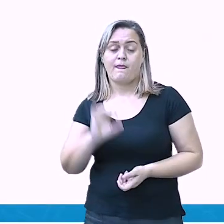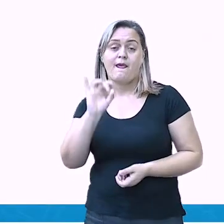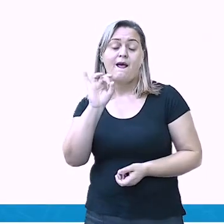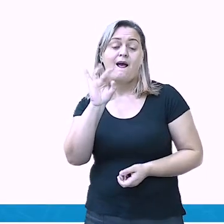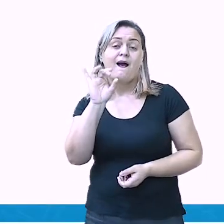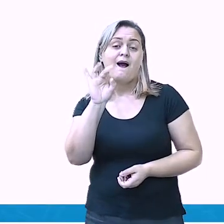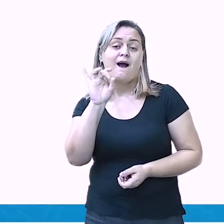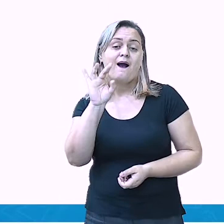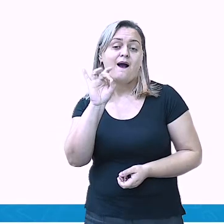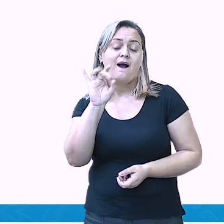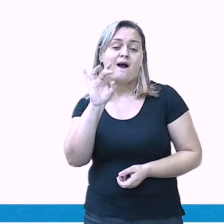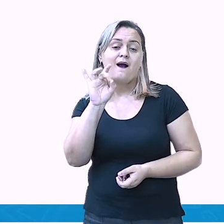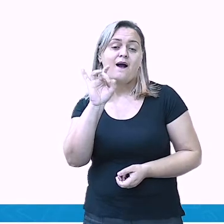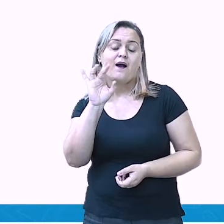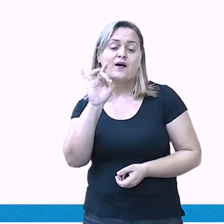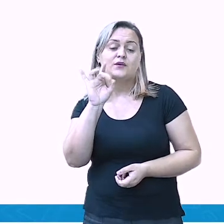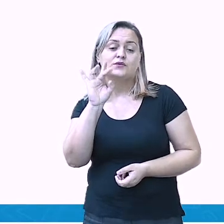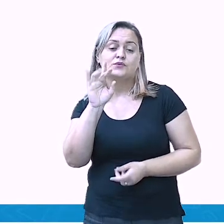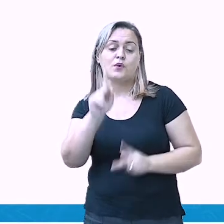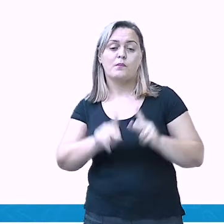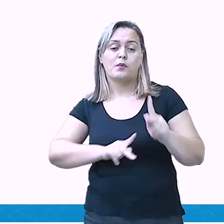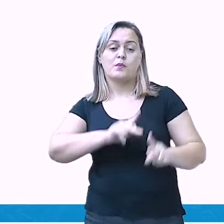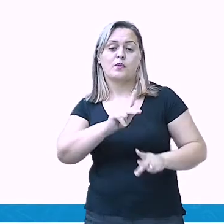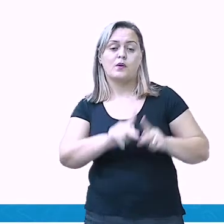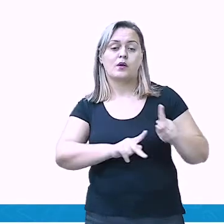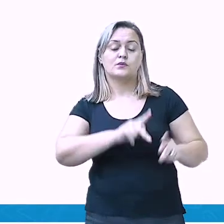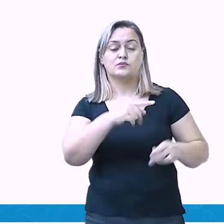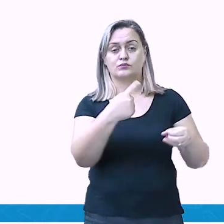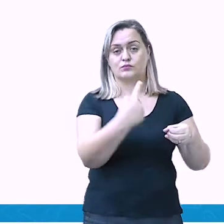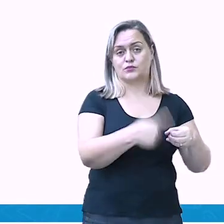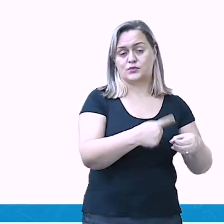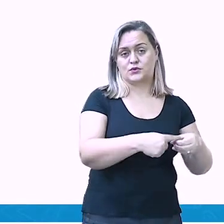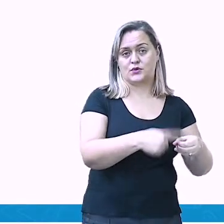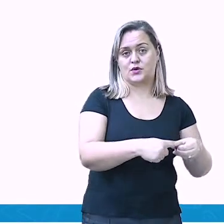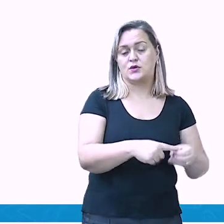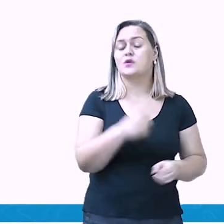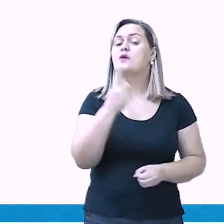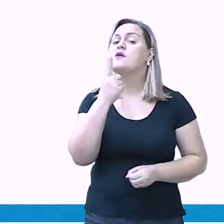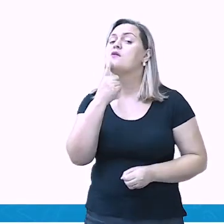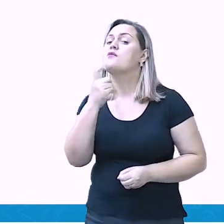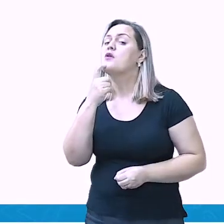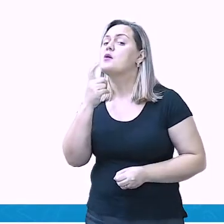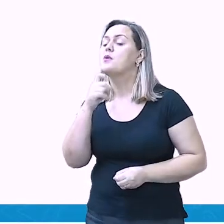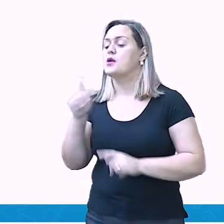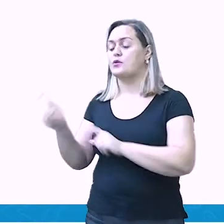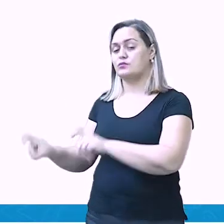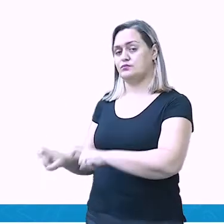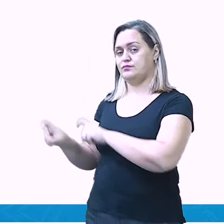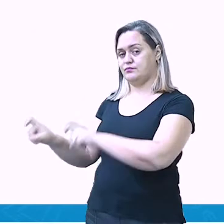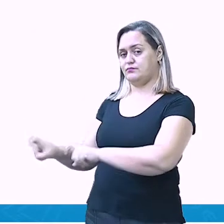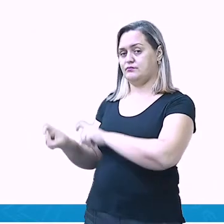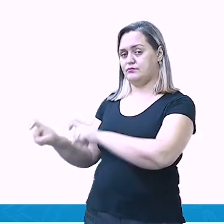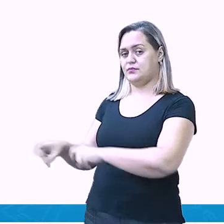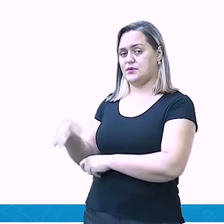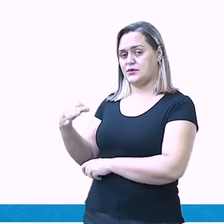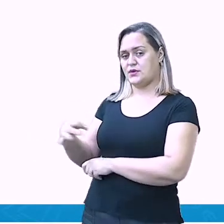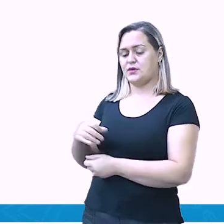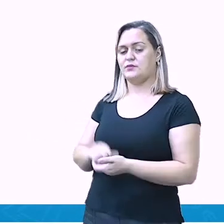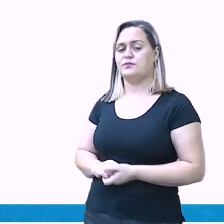urbana e o que está em vermelho é a população rural. Nós começamos aqui em